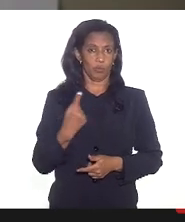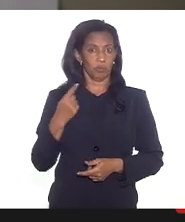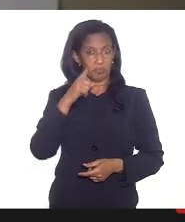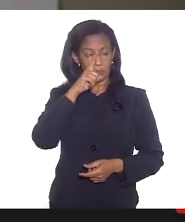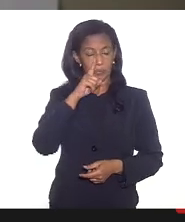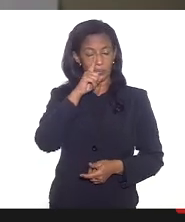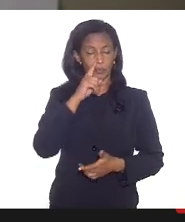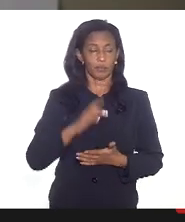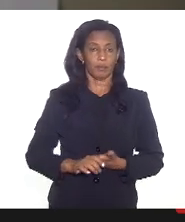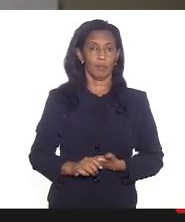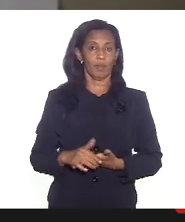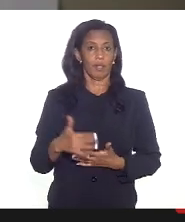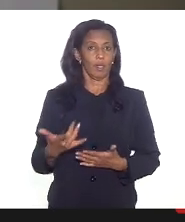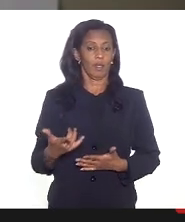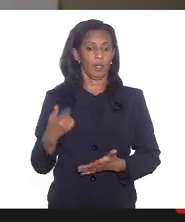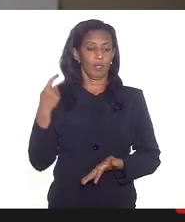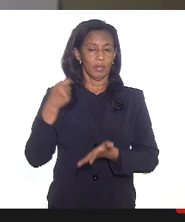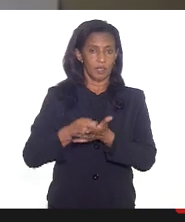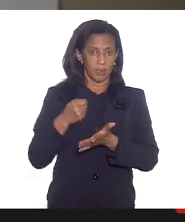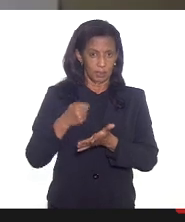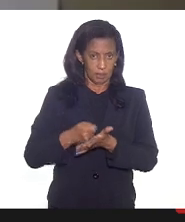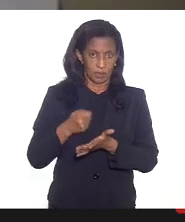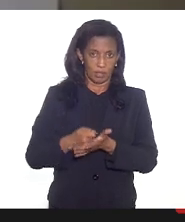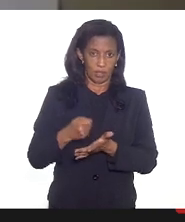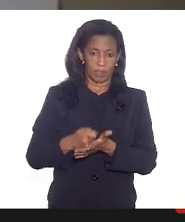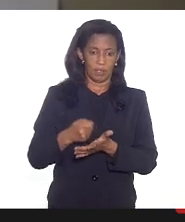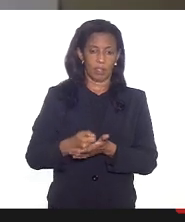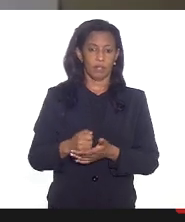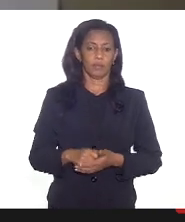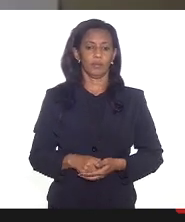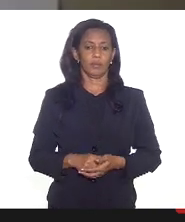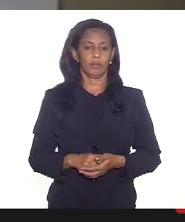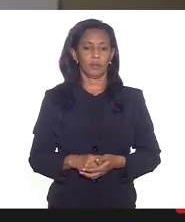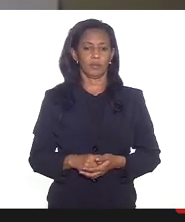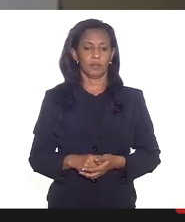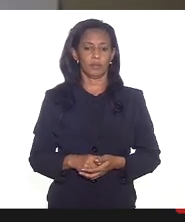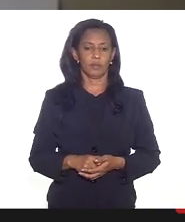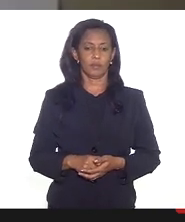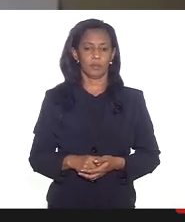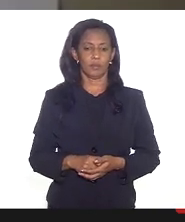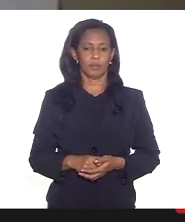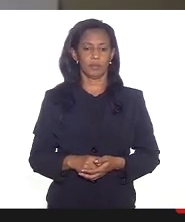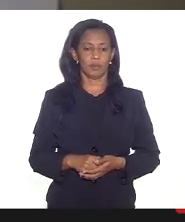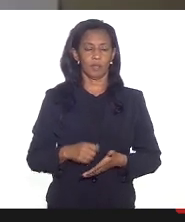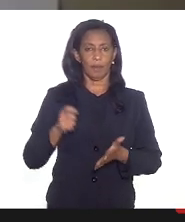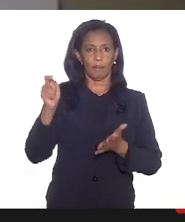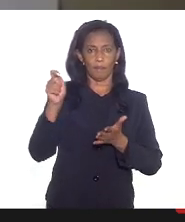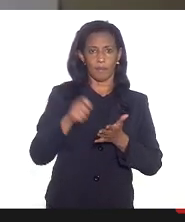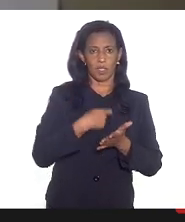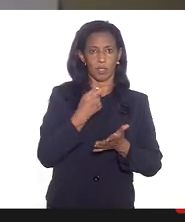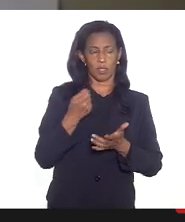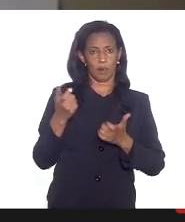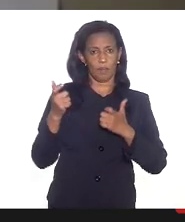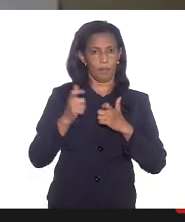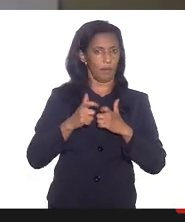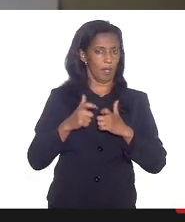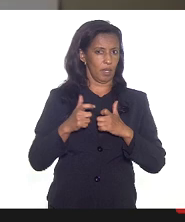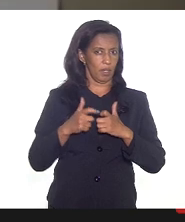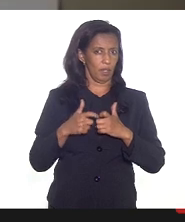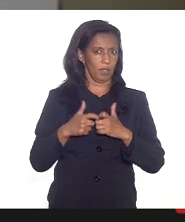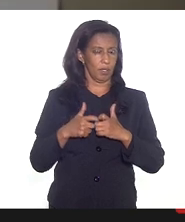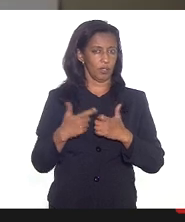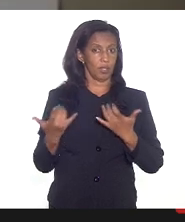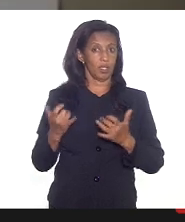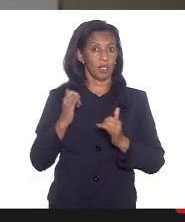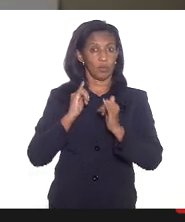que é a questão ainda contém da exigência da prescrição médica que segundo o que